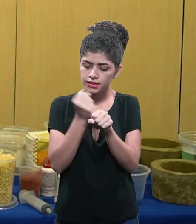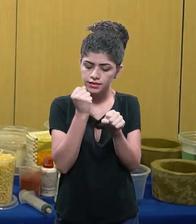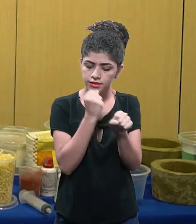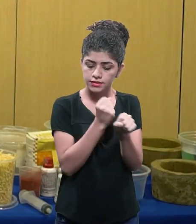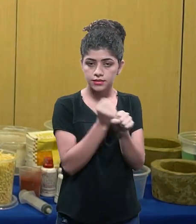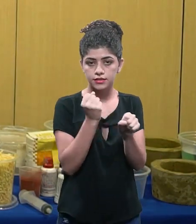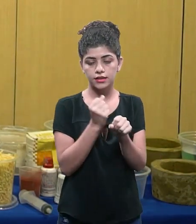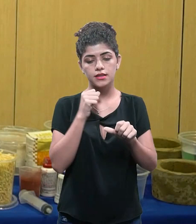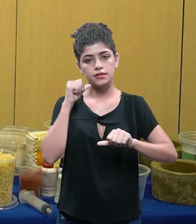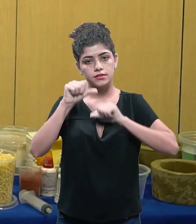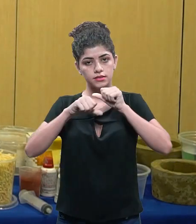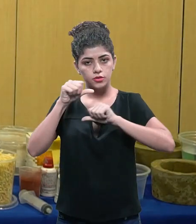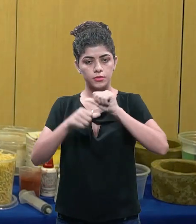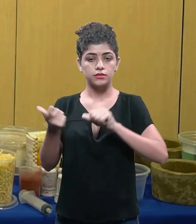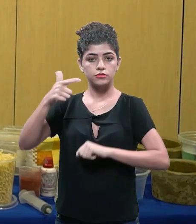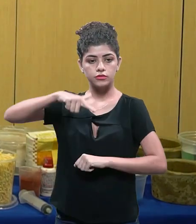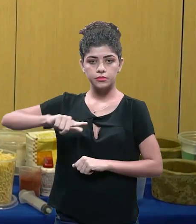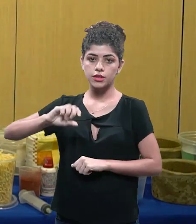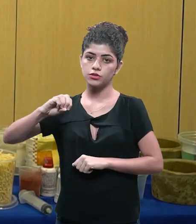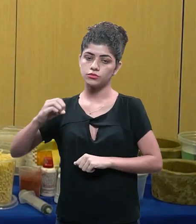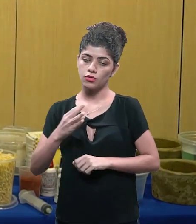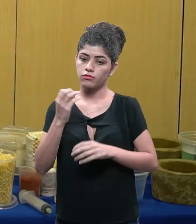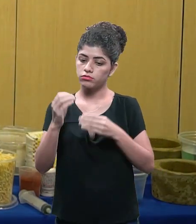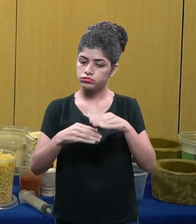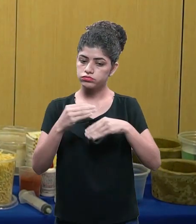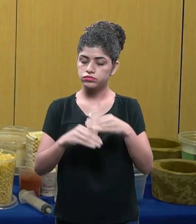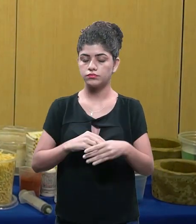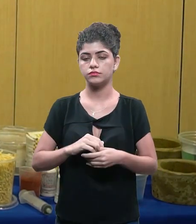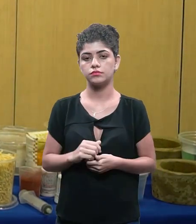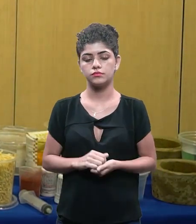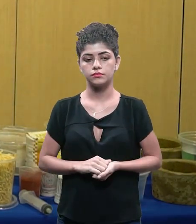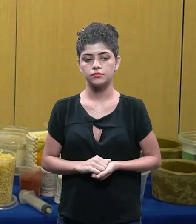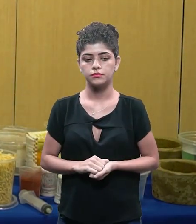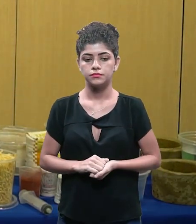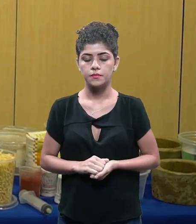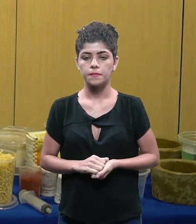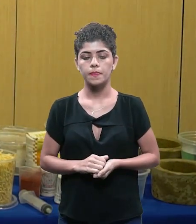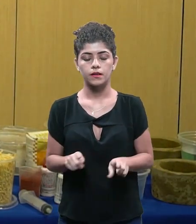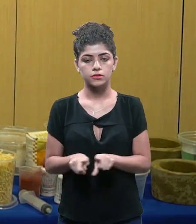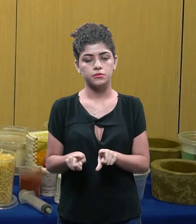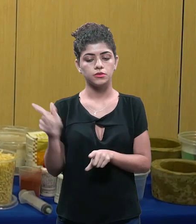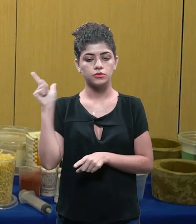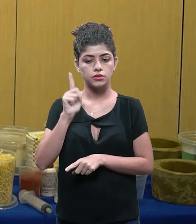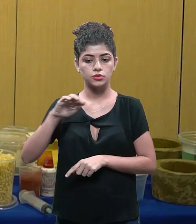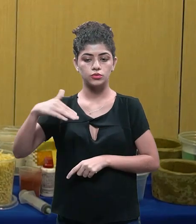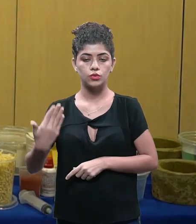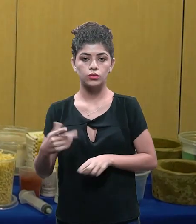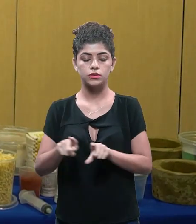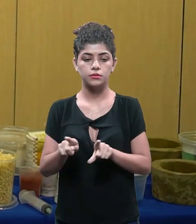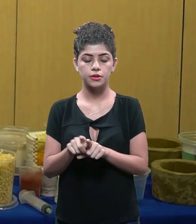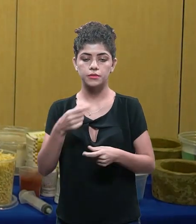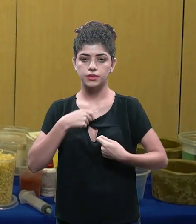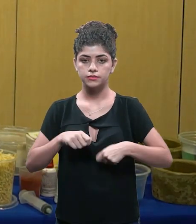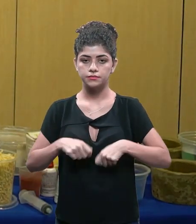de novo e virar o resíduo de construção dela virar uma nova massa pra um outro produto certo isso eu consigo fazer também